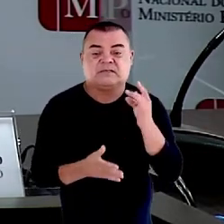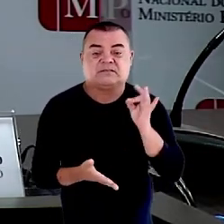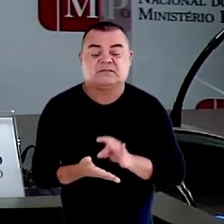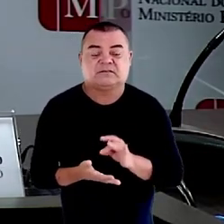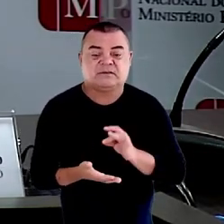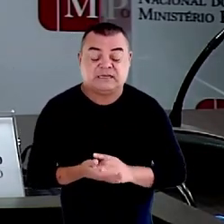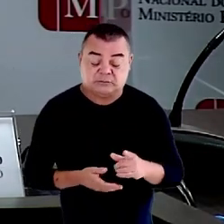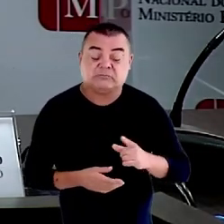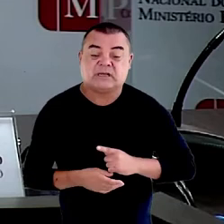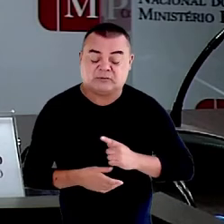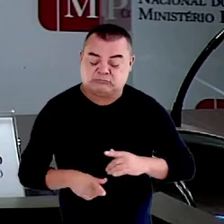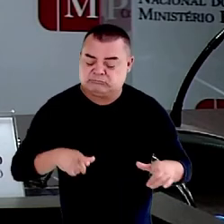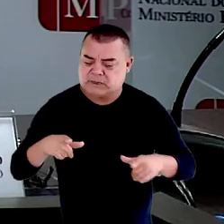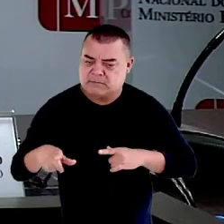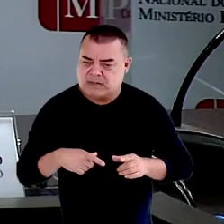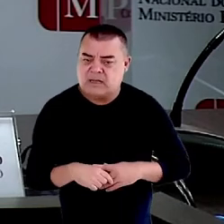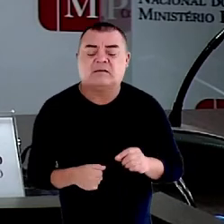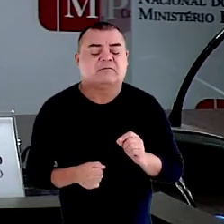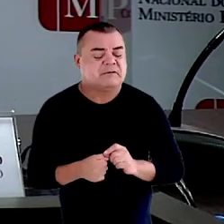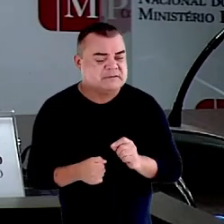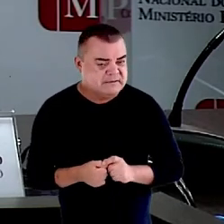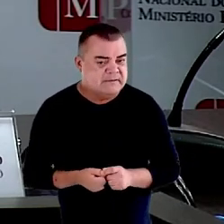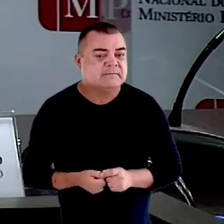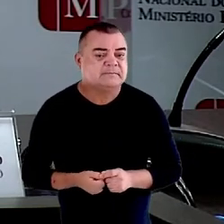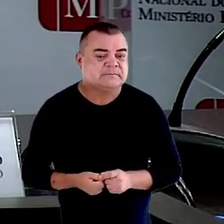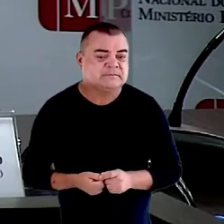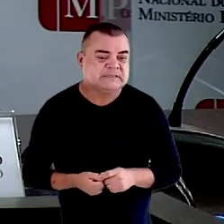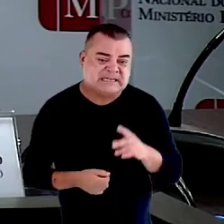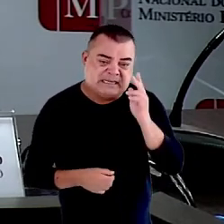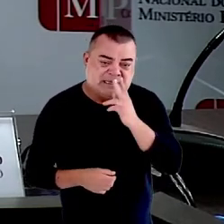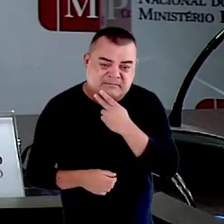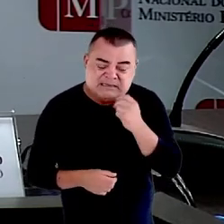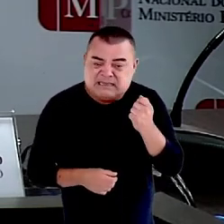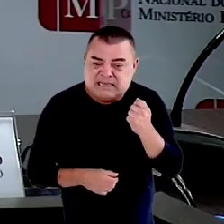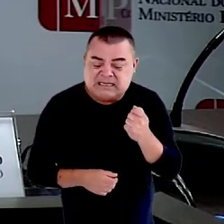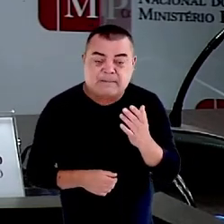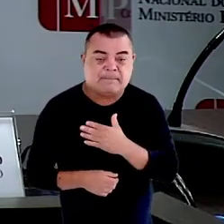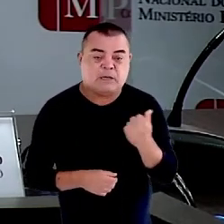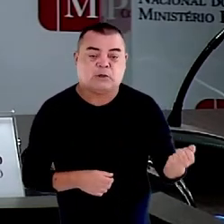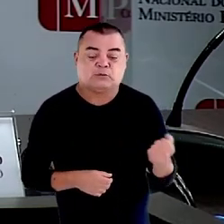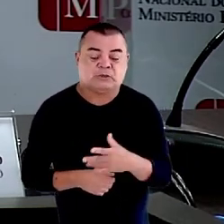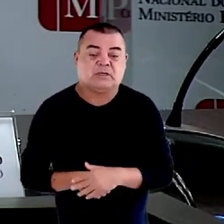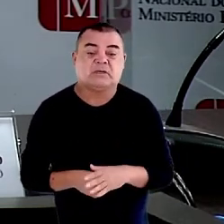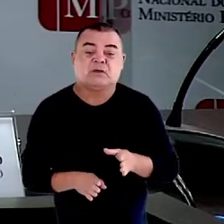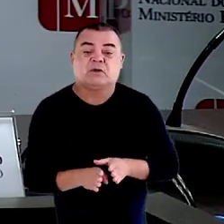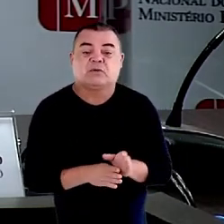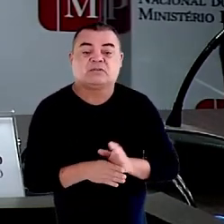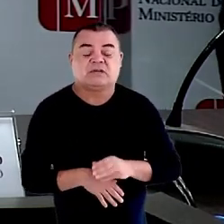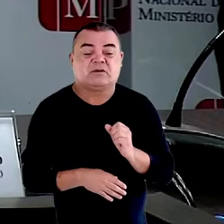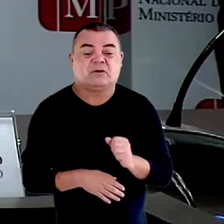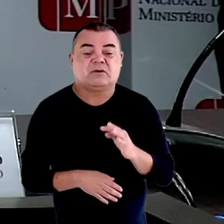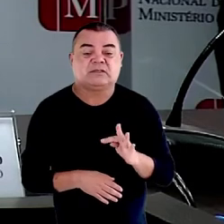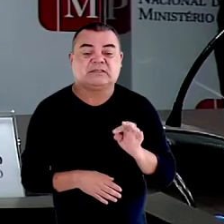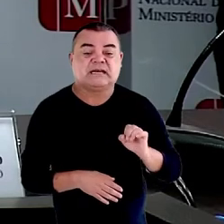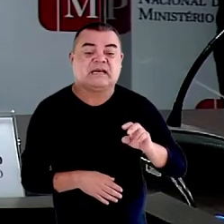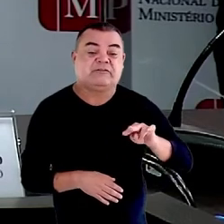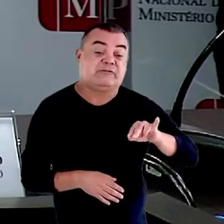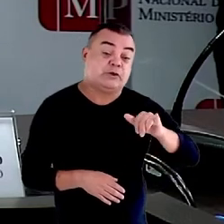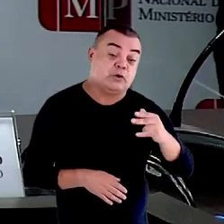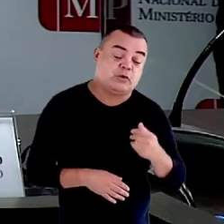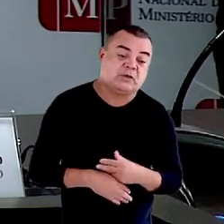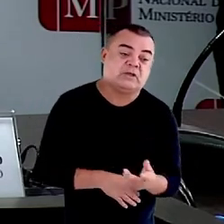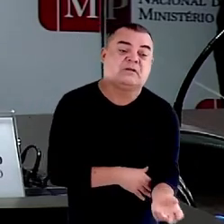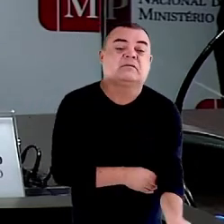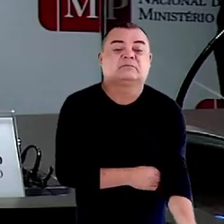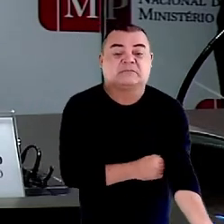grande trabalho a ser feito, e ninguém melhor do que o conselheiro Otávio, do que vocês, que eu sei que se vocês